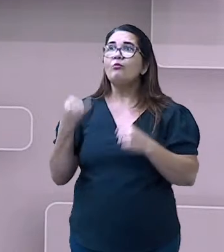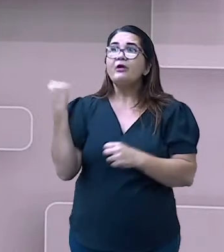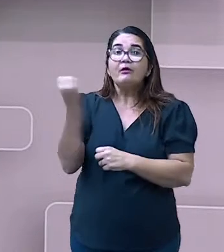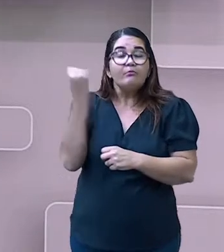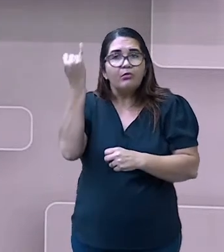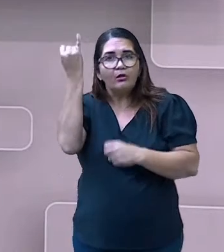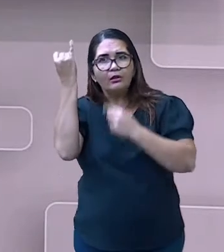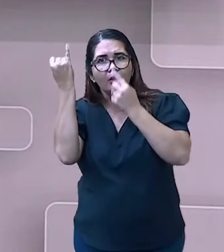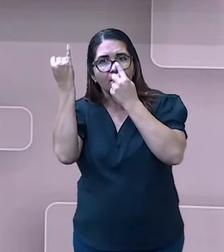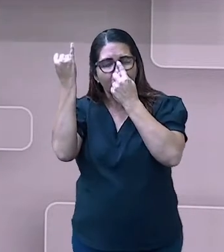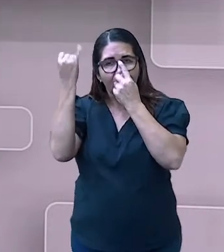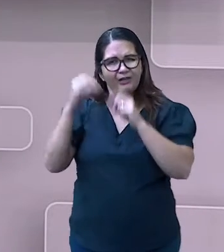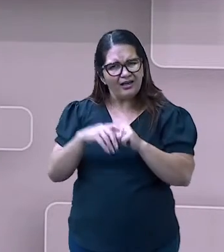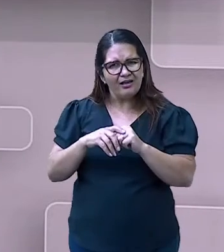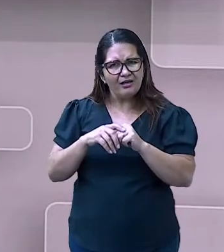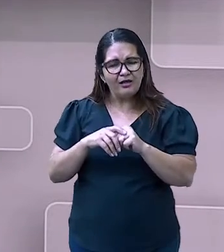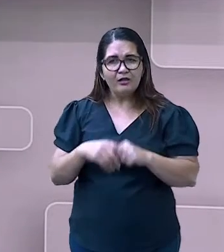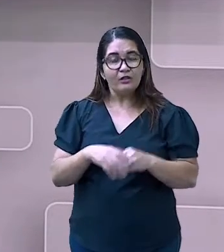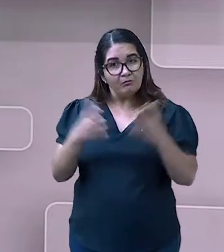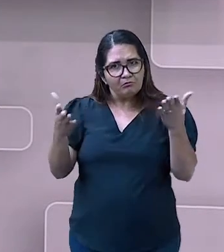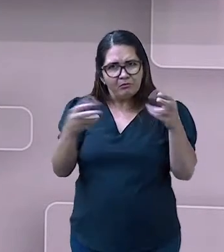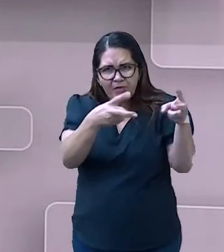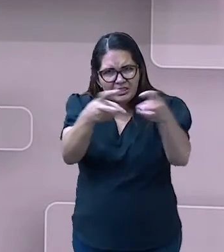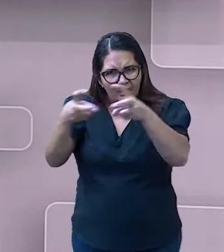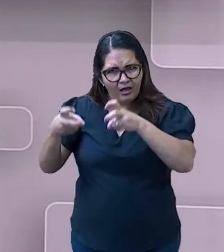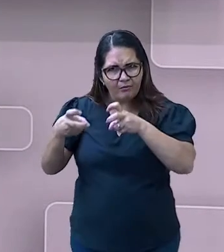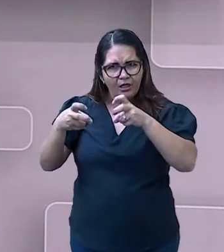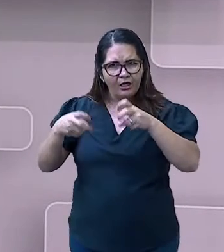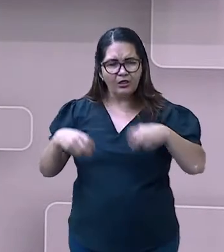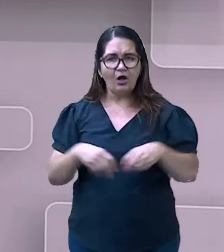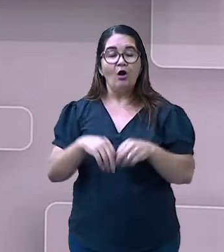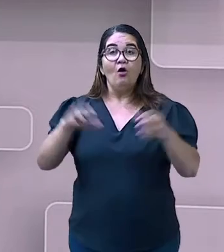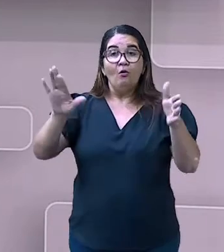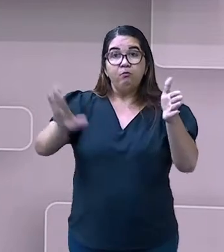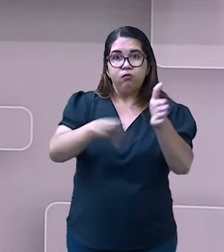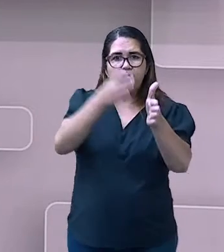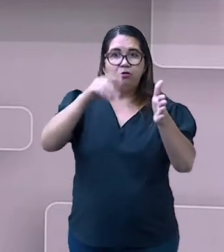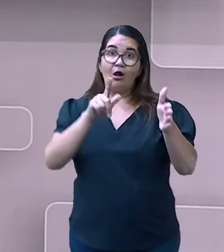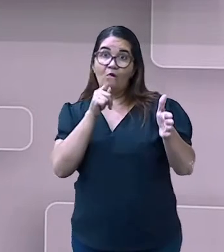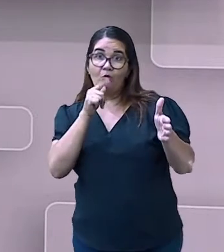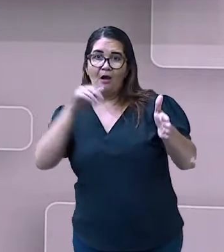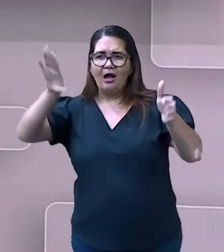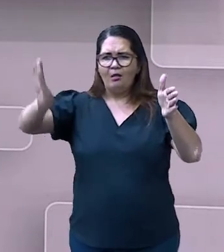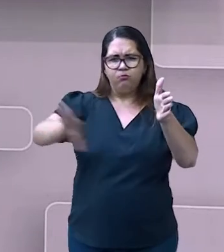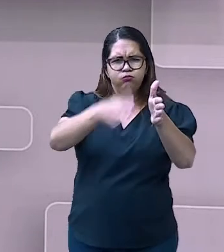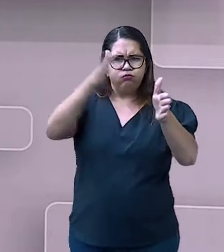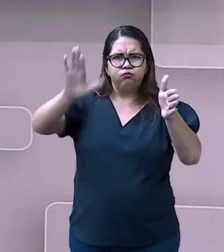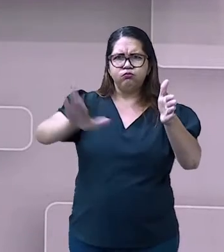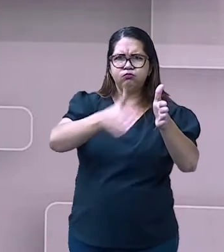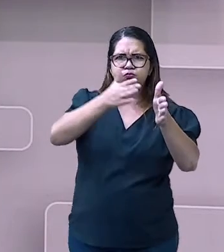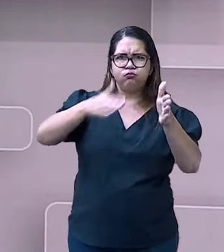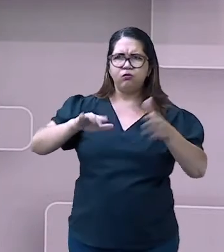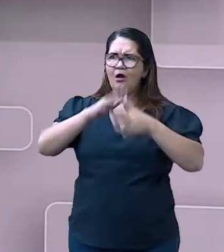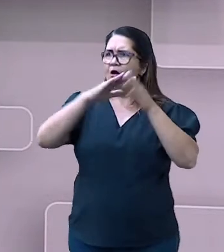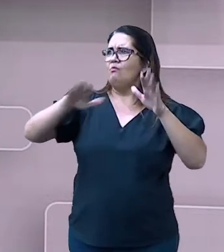ele tem nenhuma referência, é água para todos os lados, né? Então, como que eles fazem para